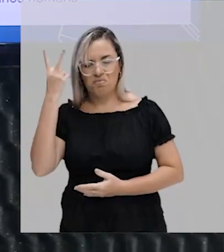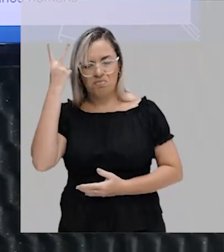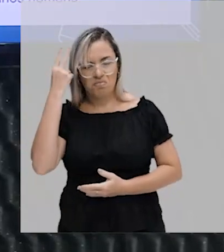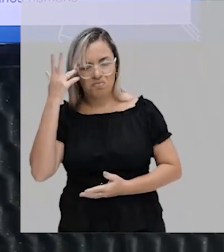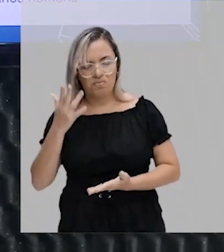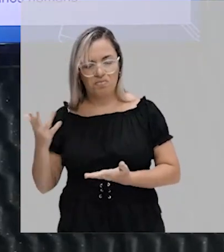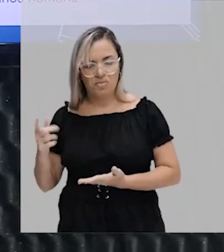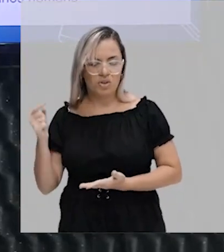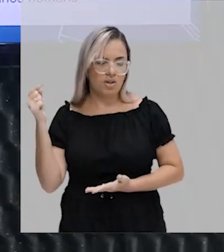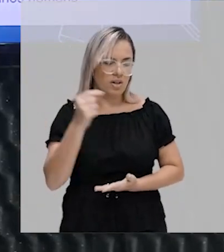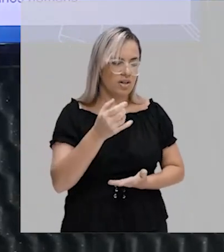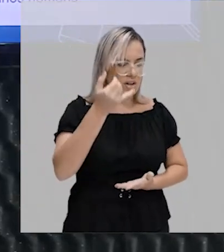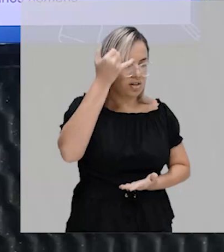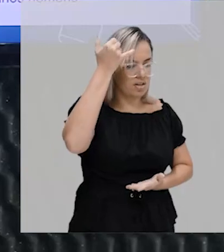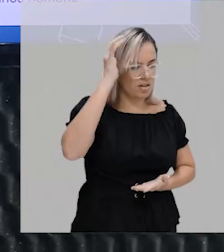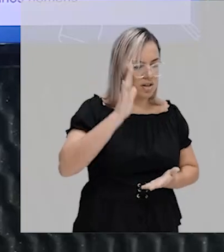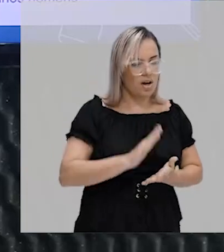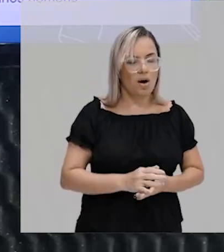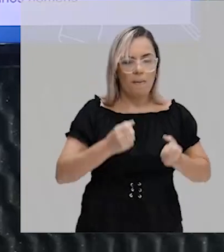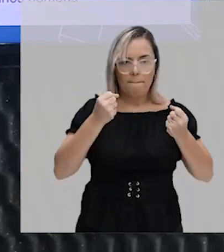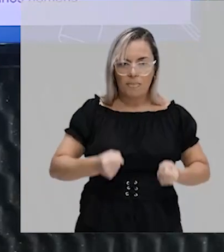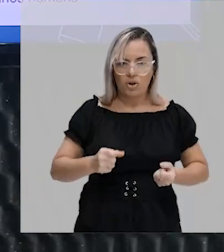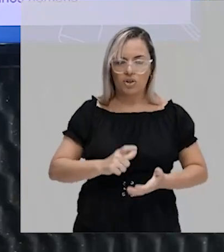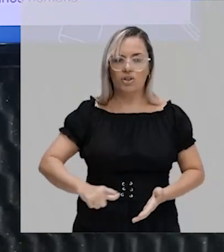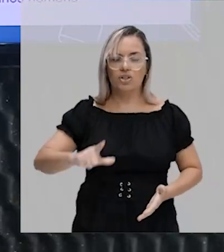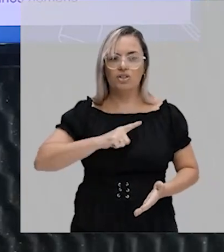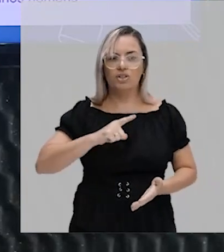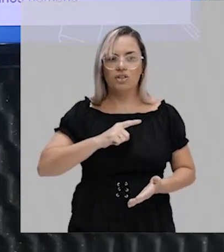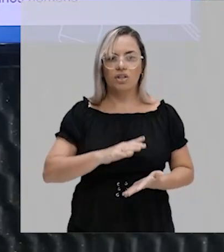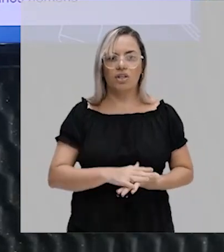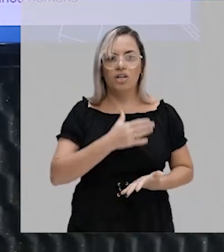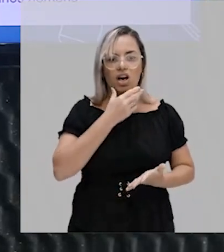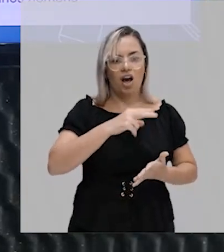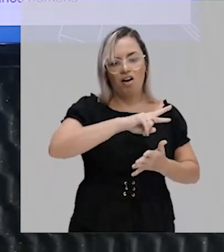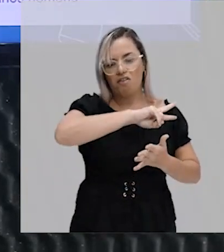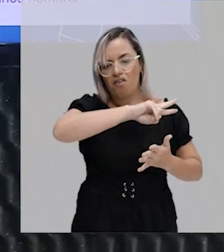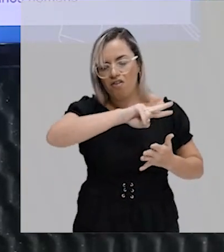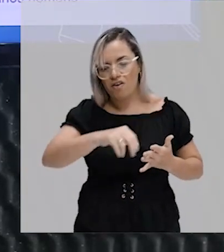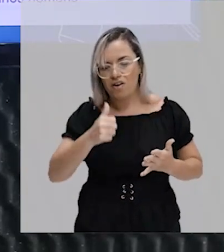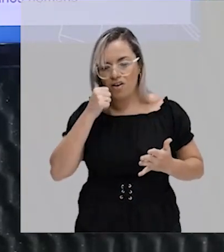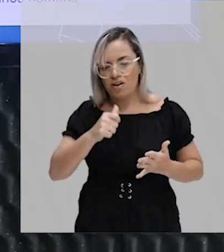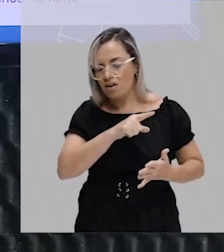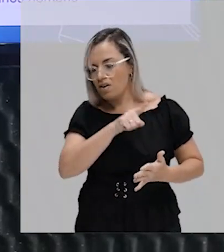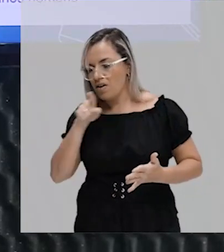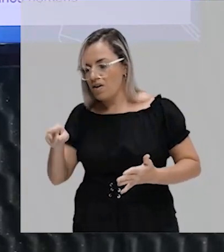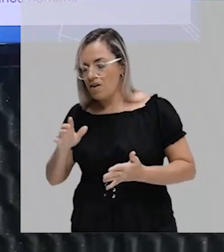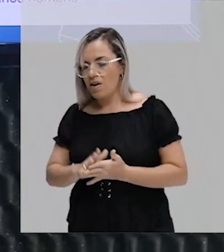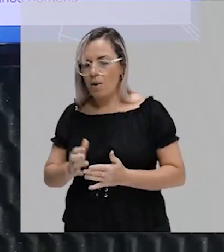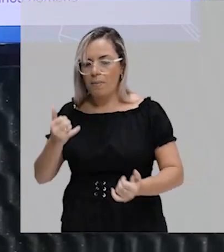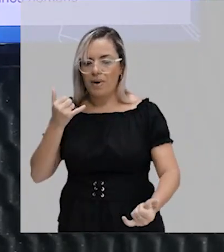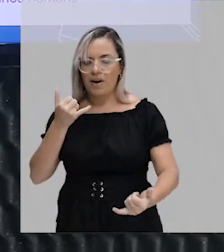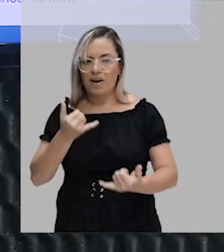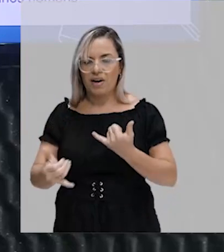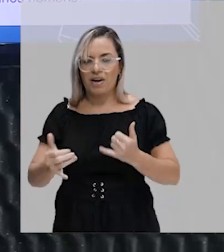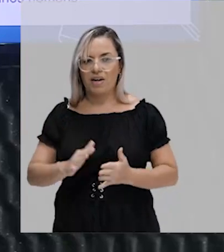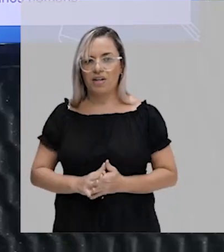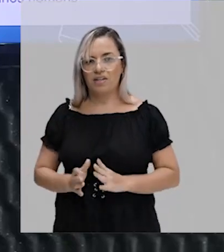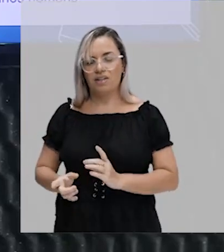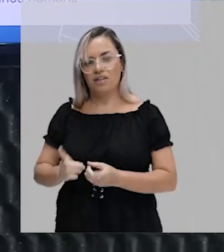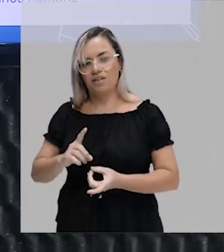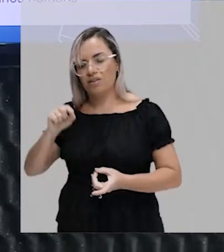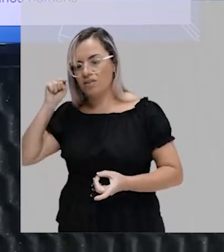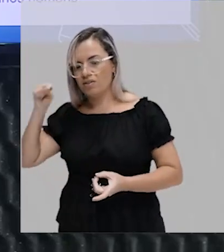a ideia de que um homem possa ter várias mulheres. Parece que ela é muito mais imoral, digamos assim, do que